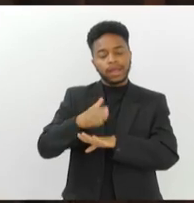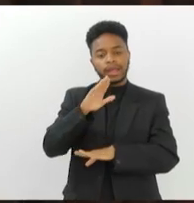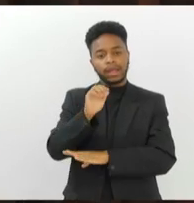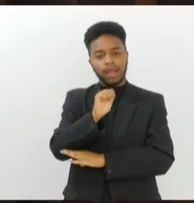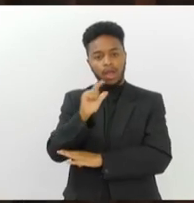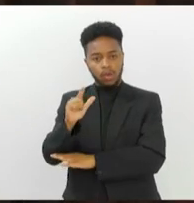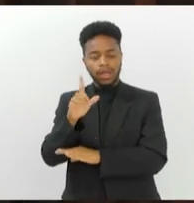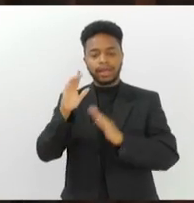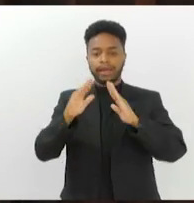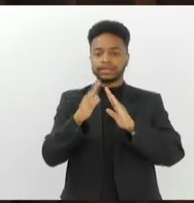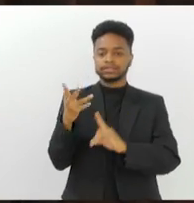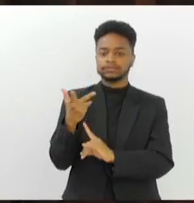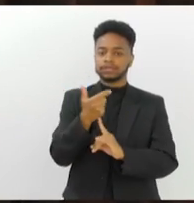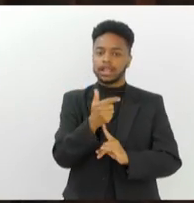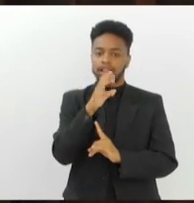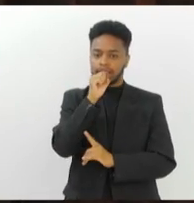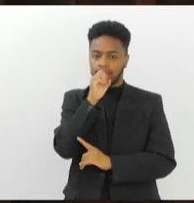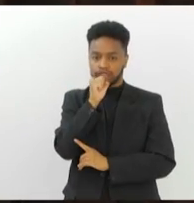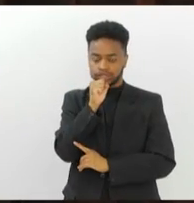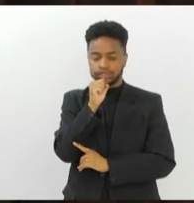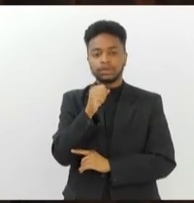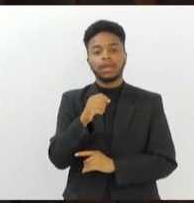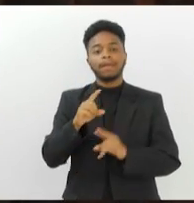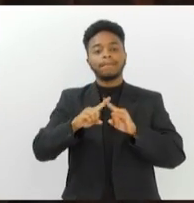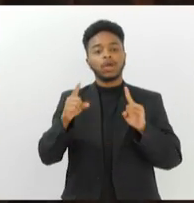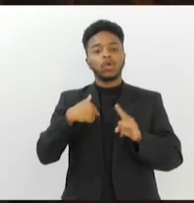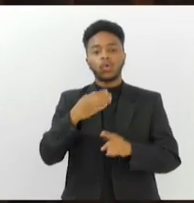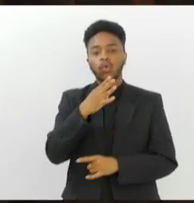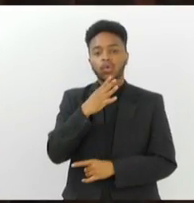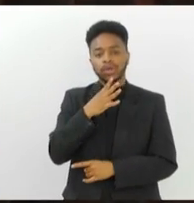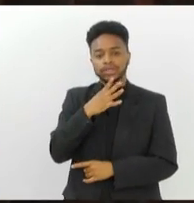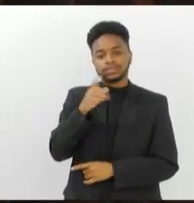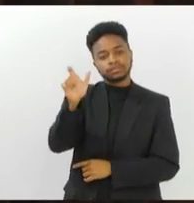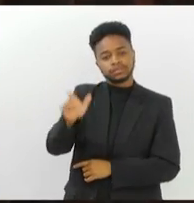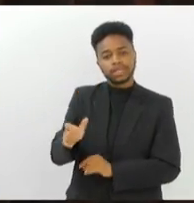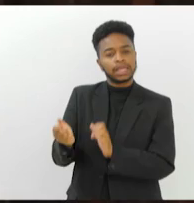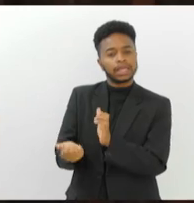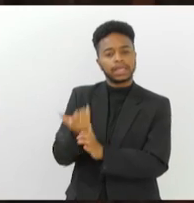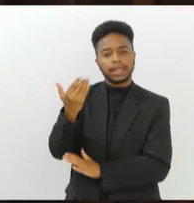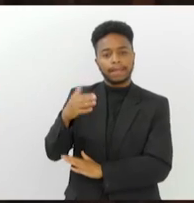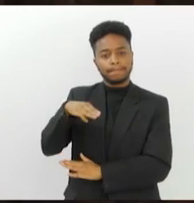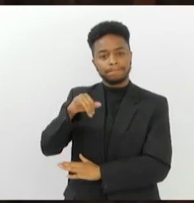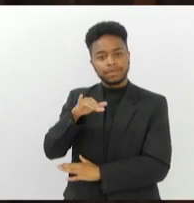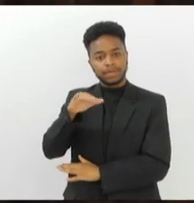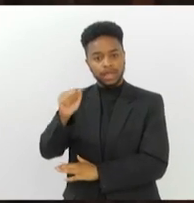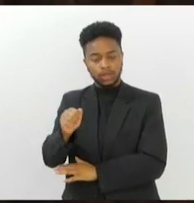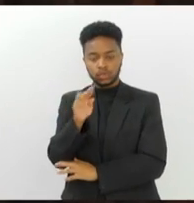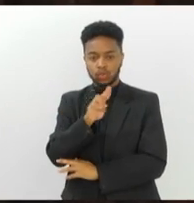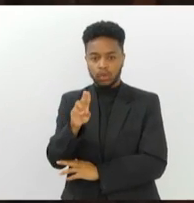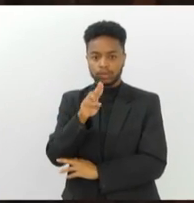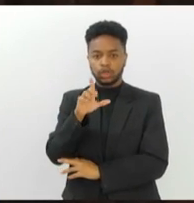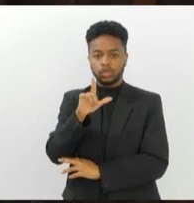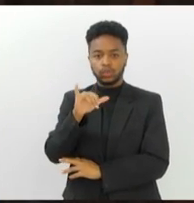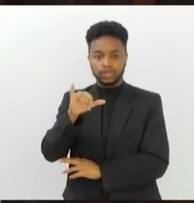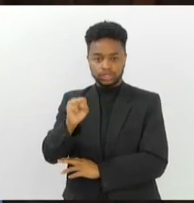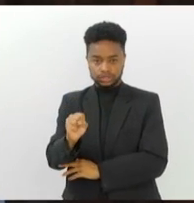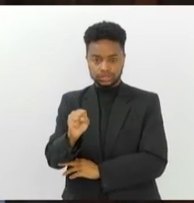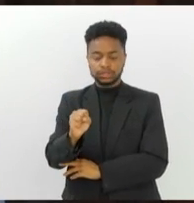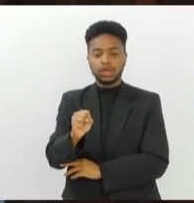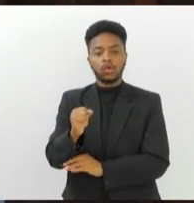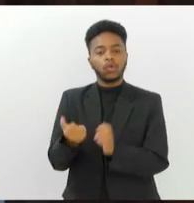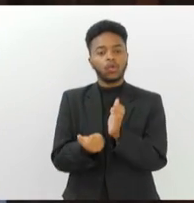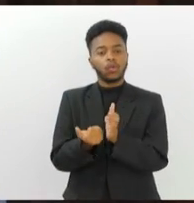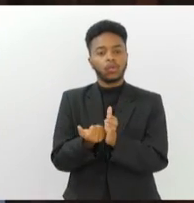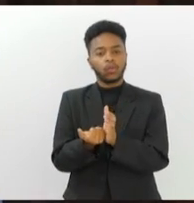Laranjeiras, mas eu conheci um mímico que é o precursor da mímica clássica no Brasil, chamado Luiz de Lima. Ele traz a mímica na